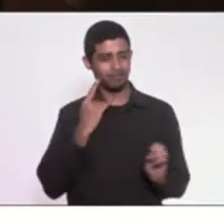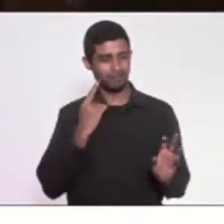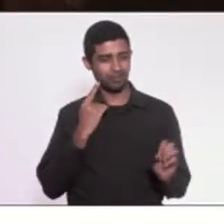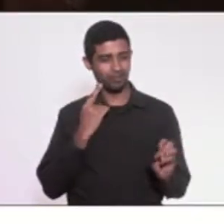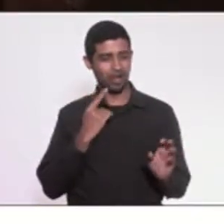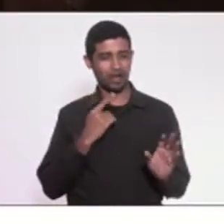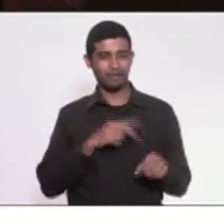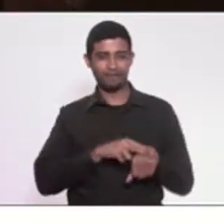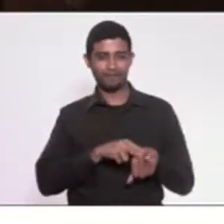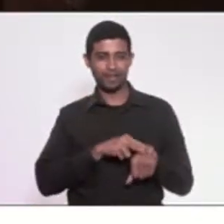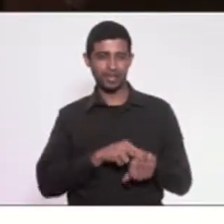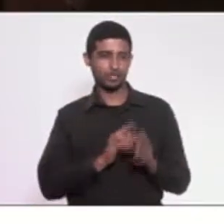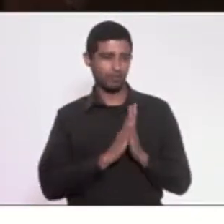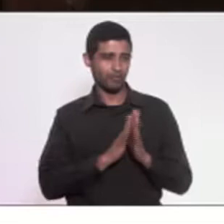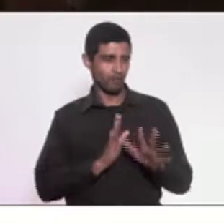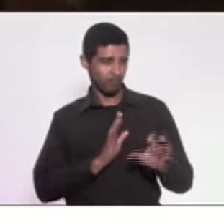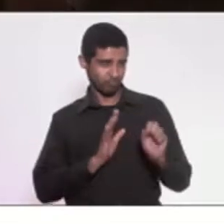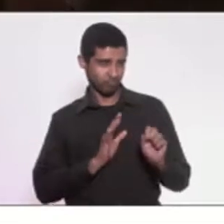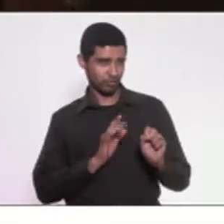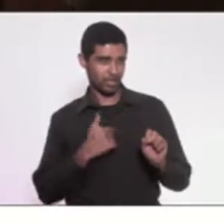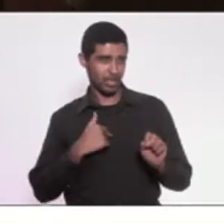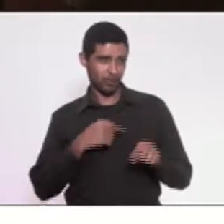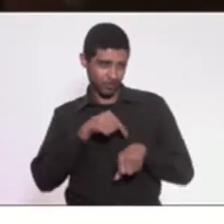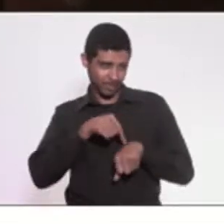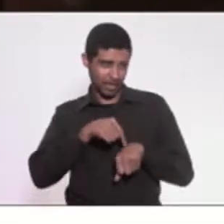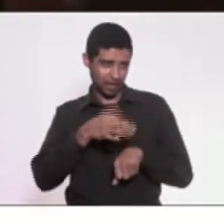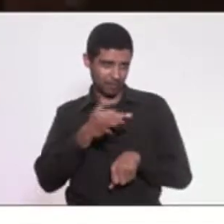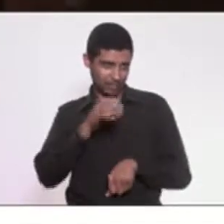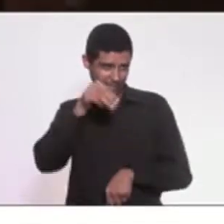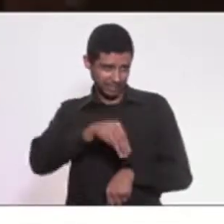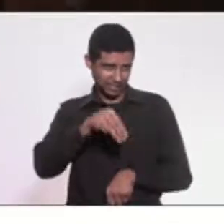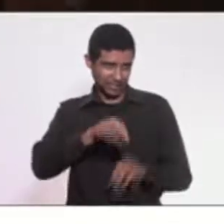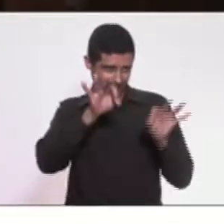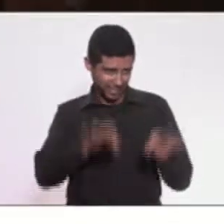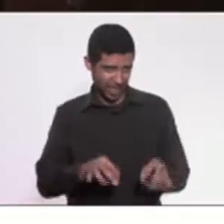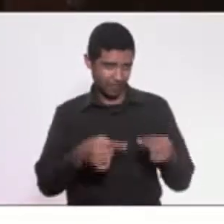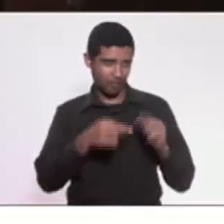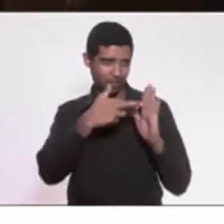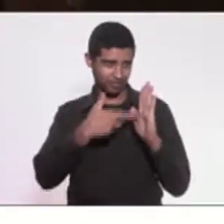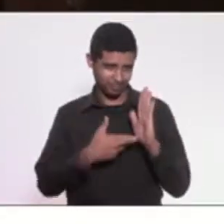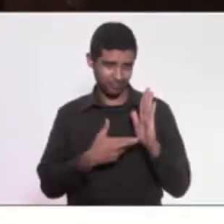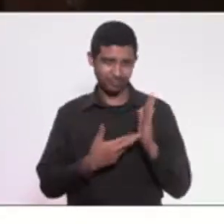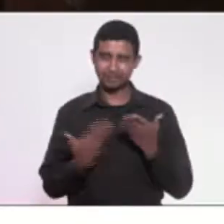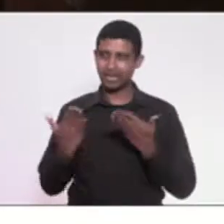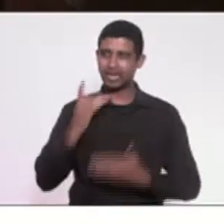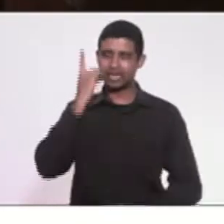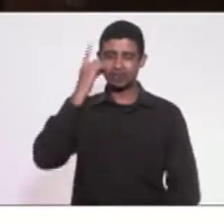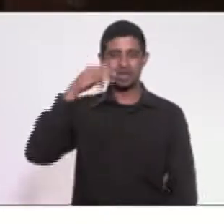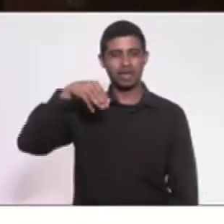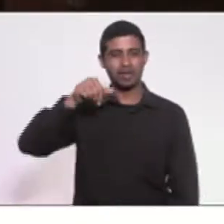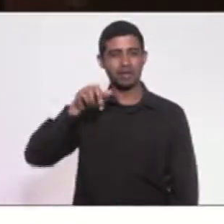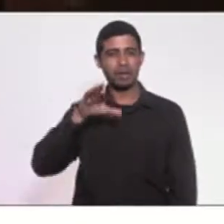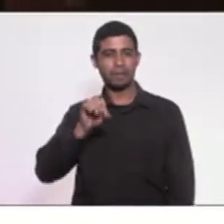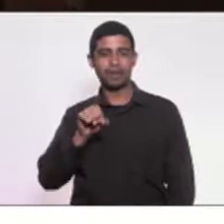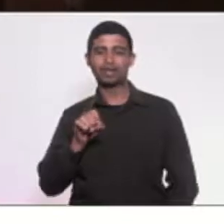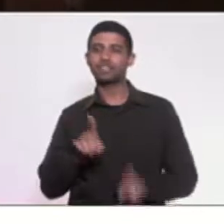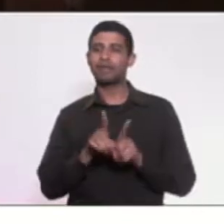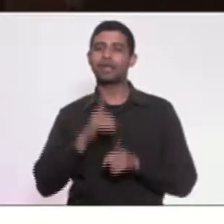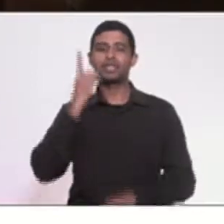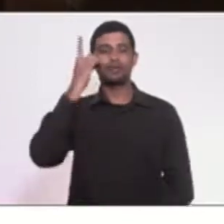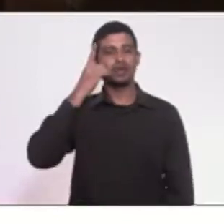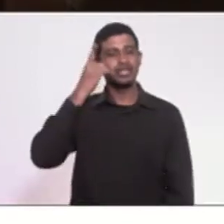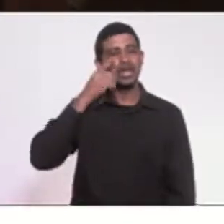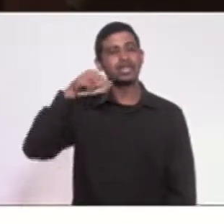de modo que eu tenha meu tempo regimental integral. Deputado Márcio Gualberto, deputada Mônica Francisco,